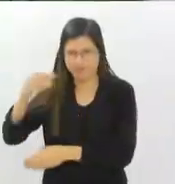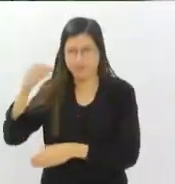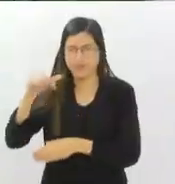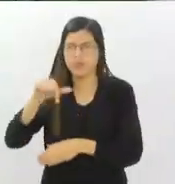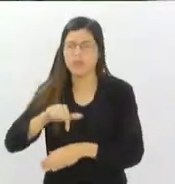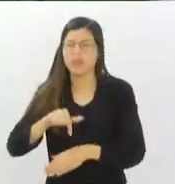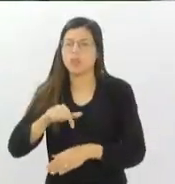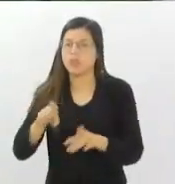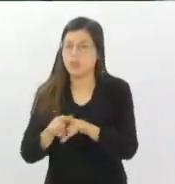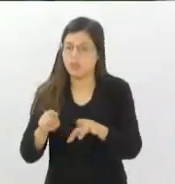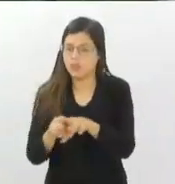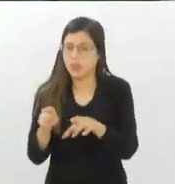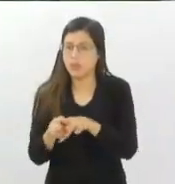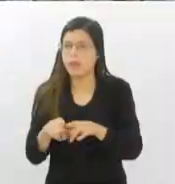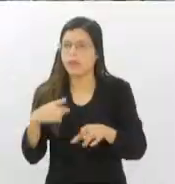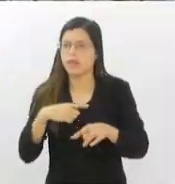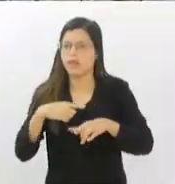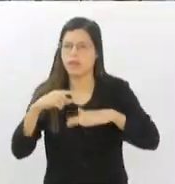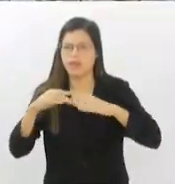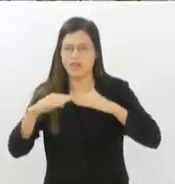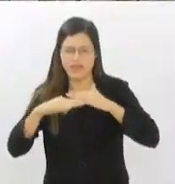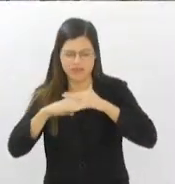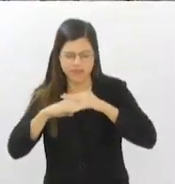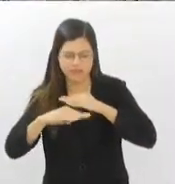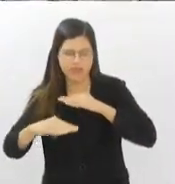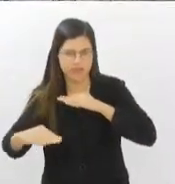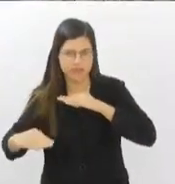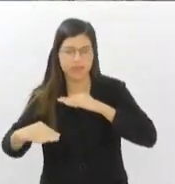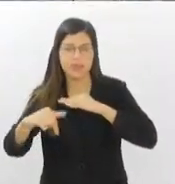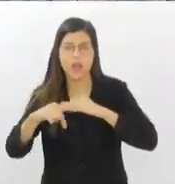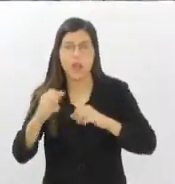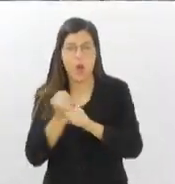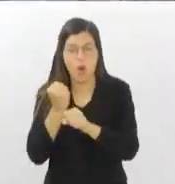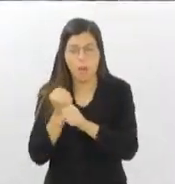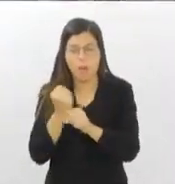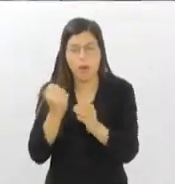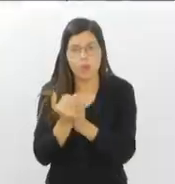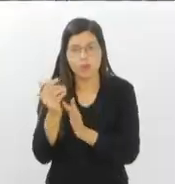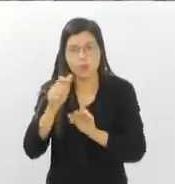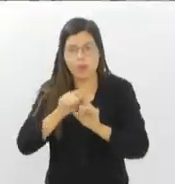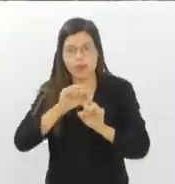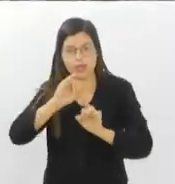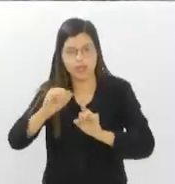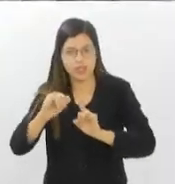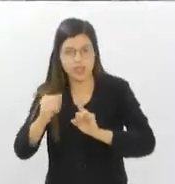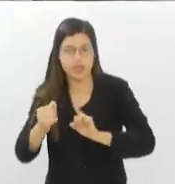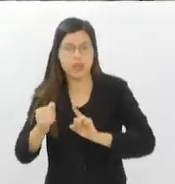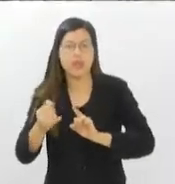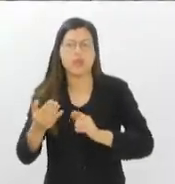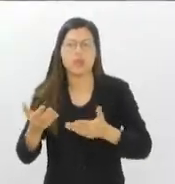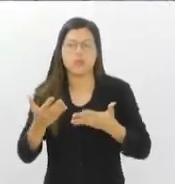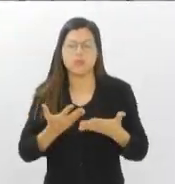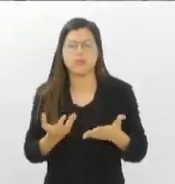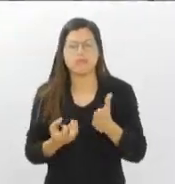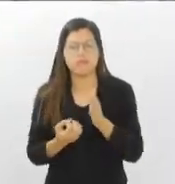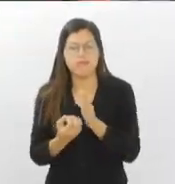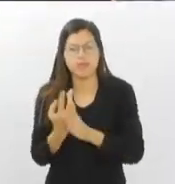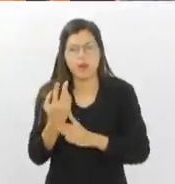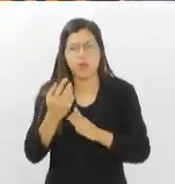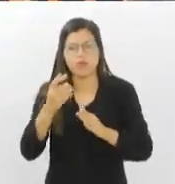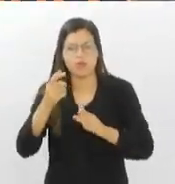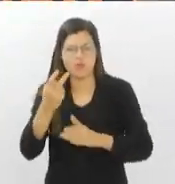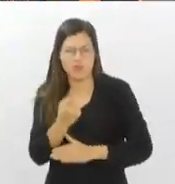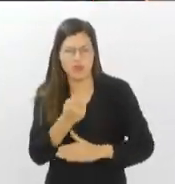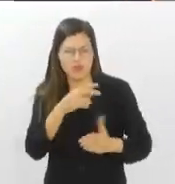Matos, que também recebeu asfalto. As obras, iniciadas em janeiro, visam a reativação completa dos dois jamais existentes e têm